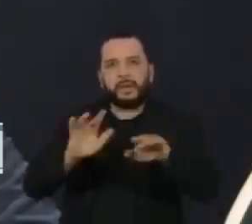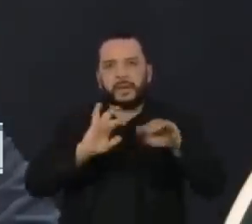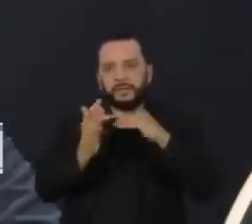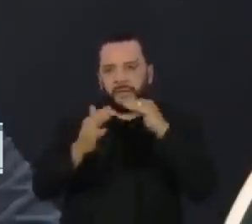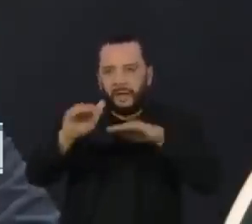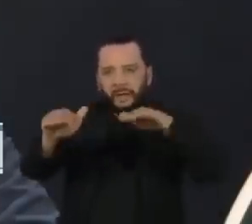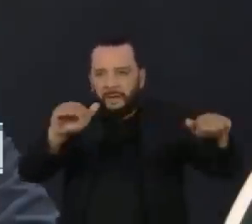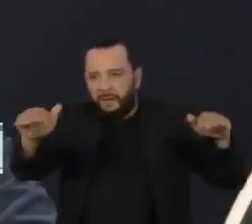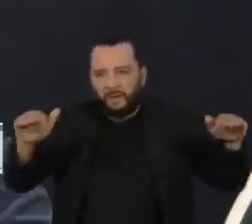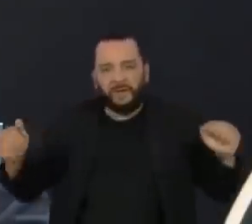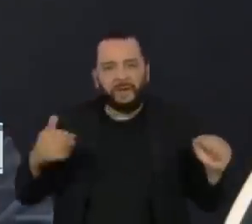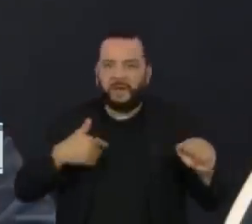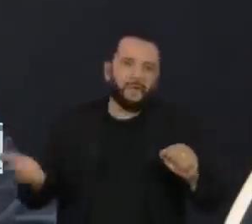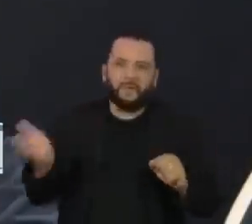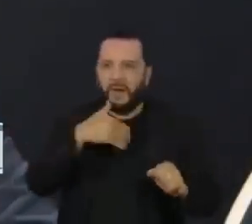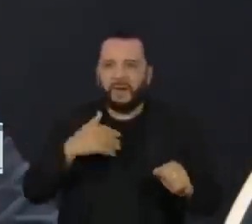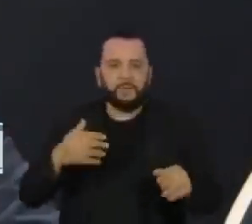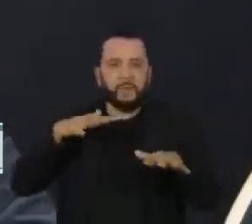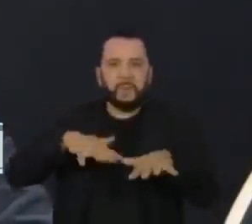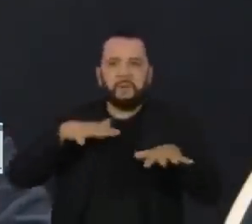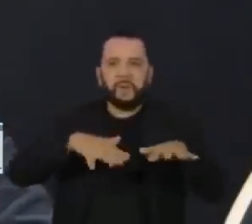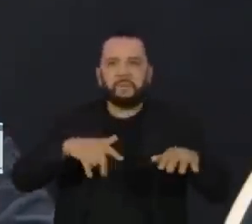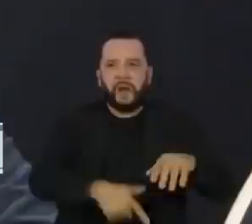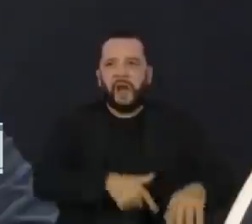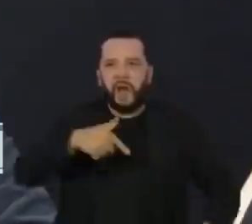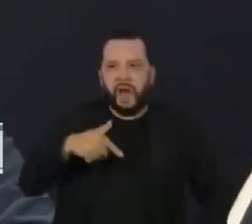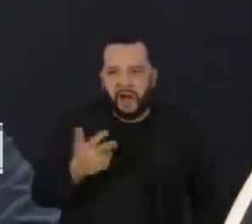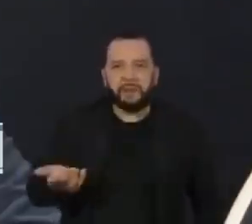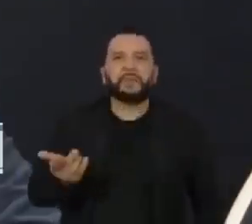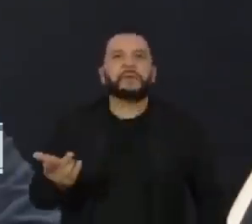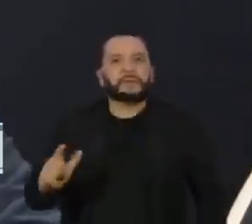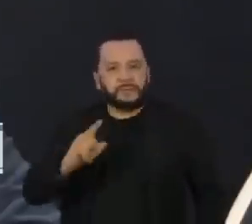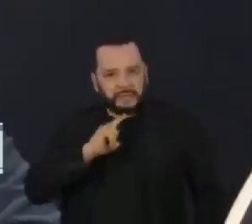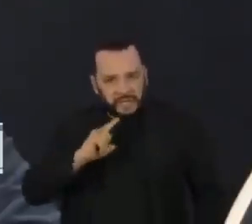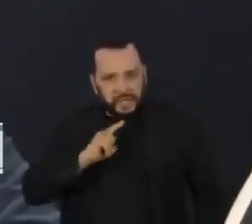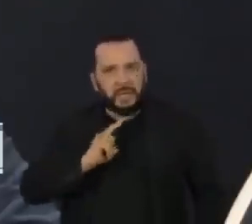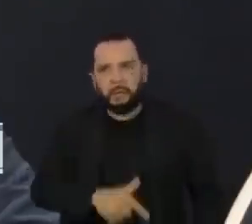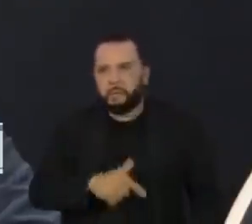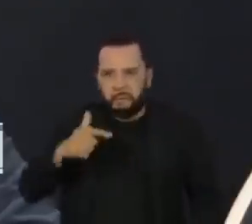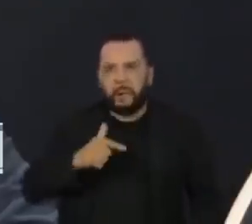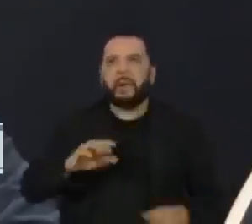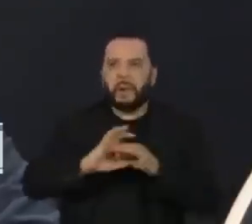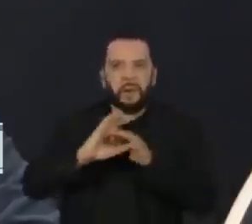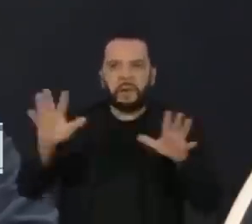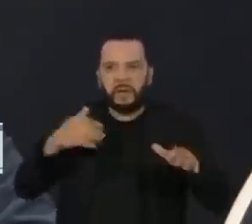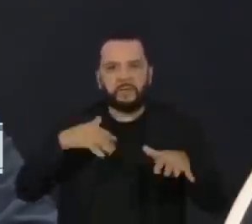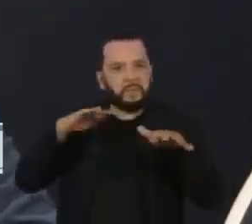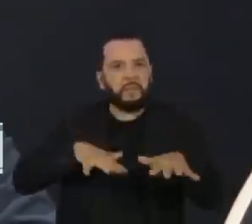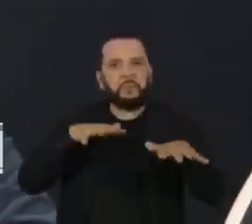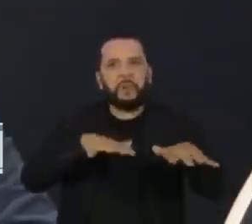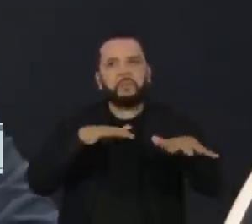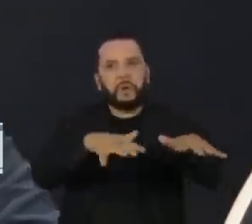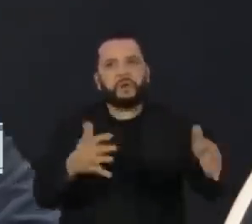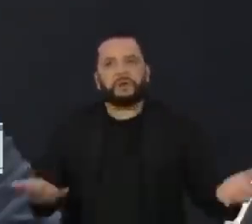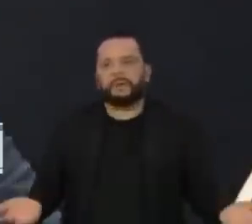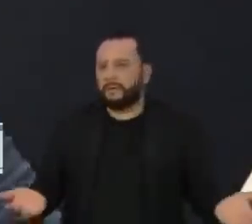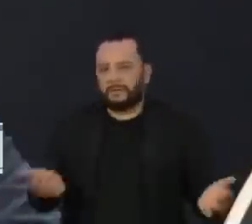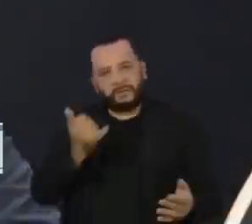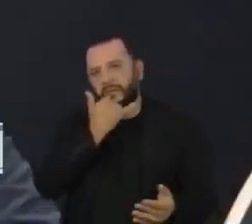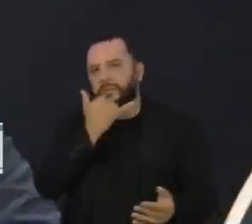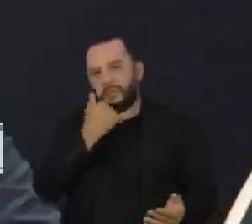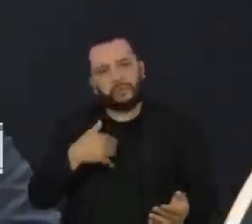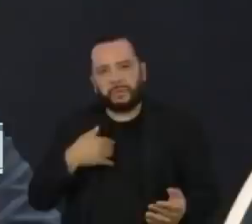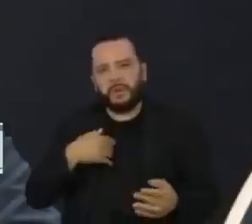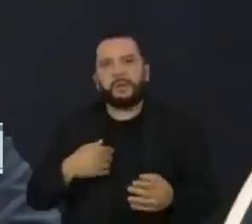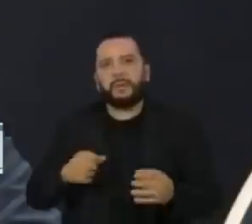para que militantes do movimento bolsonarista utilizem armas e saiam às ruas armados, isso não é